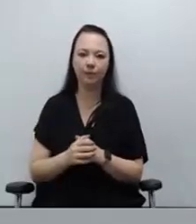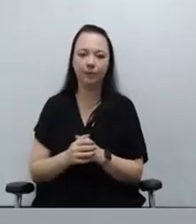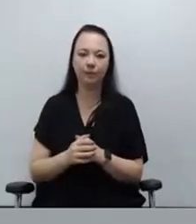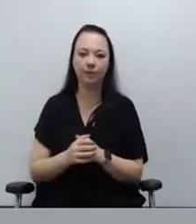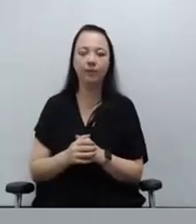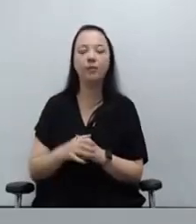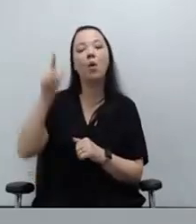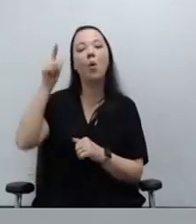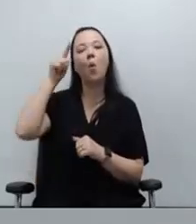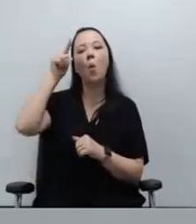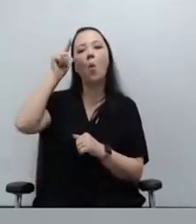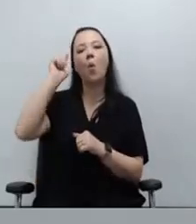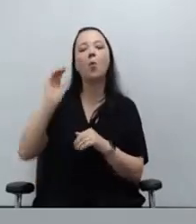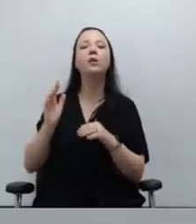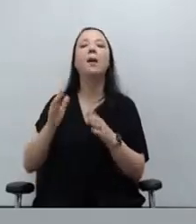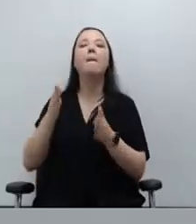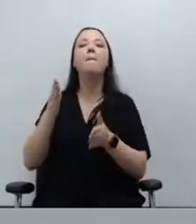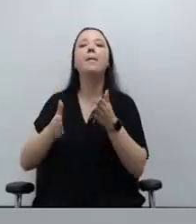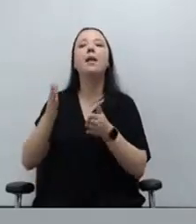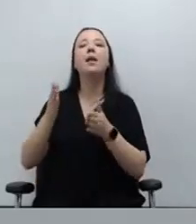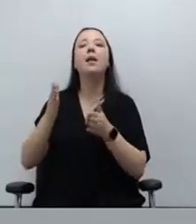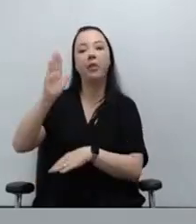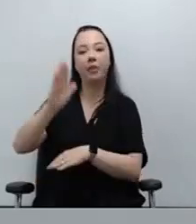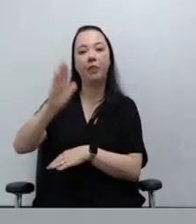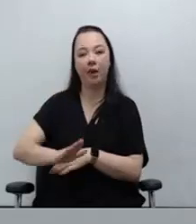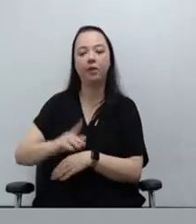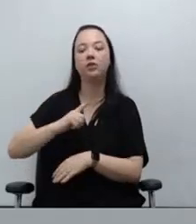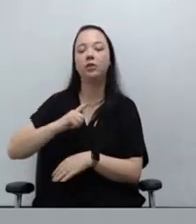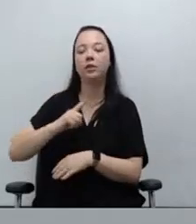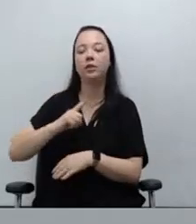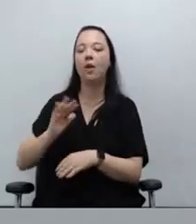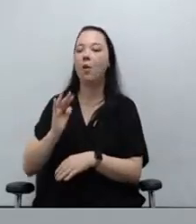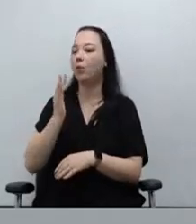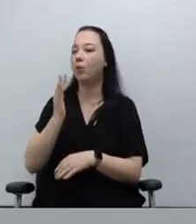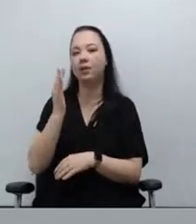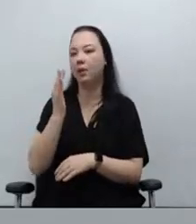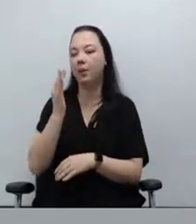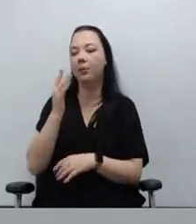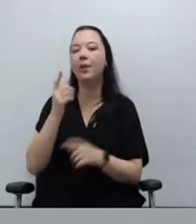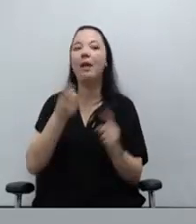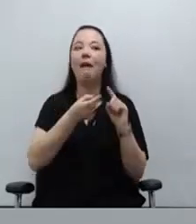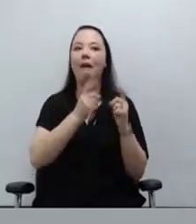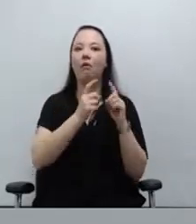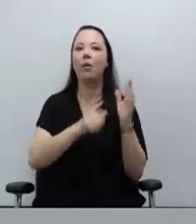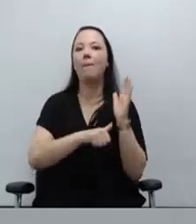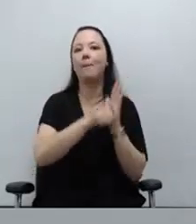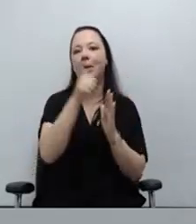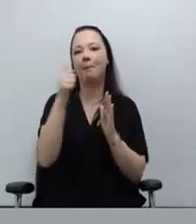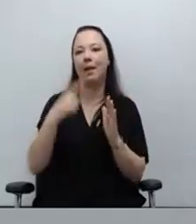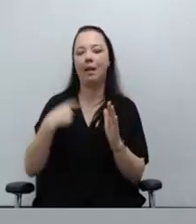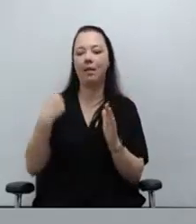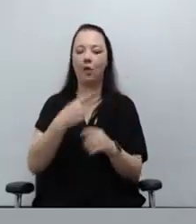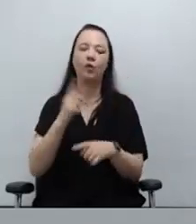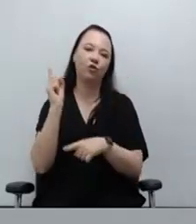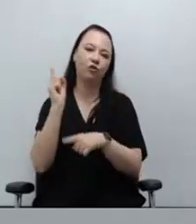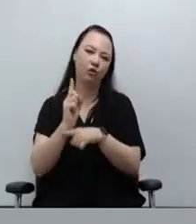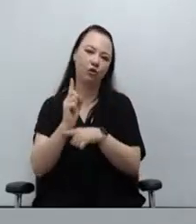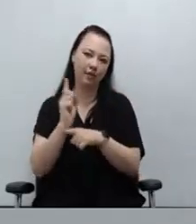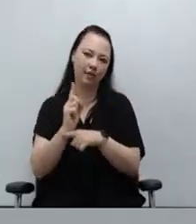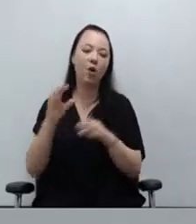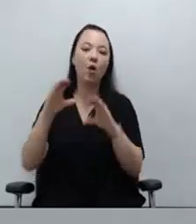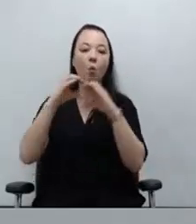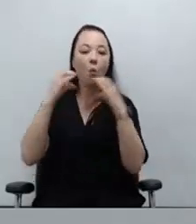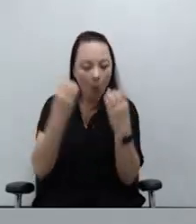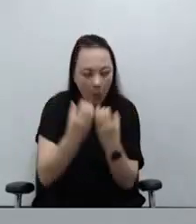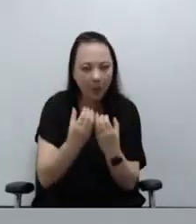Ontem, também, na parte da tarde, nós tivemos a primeira reunião da minha, da nossa gestão, né, do Comitê